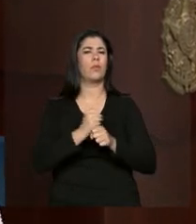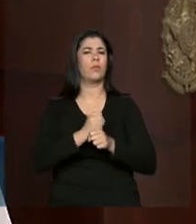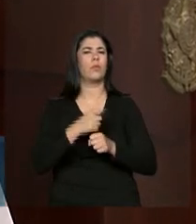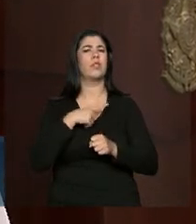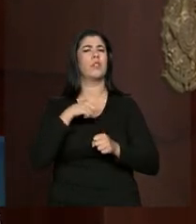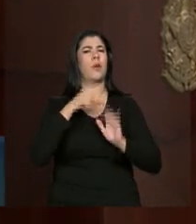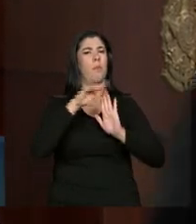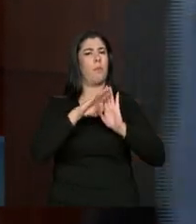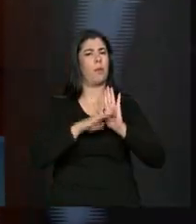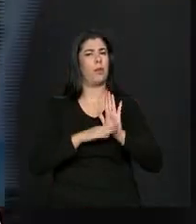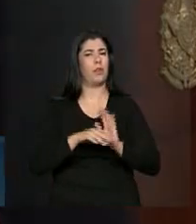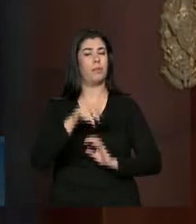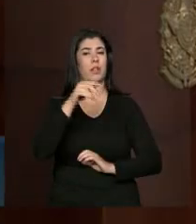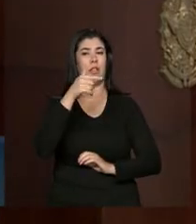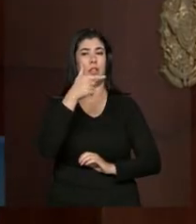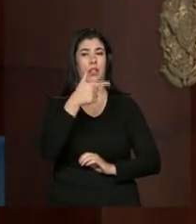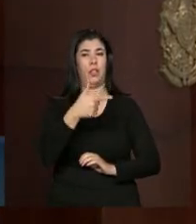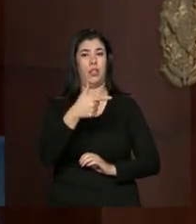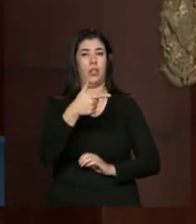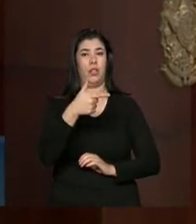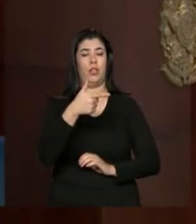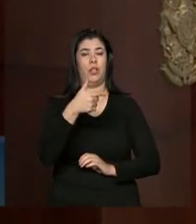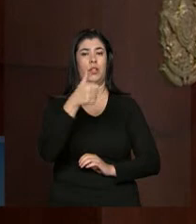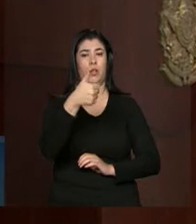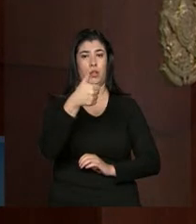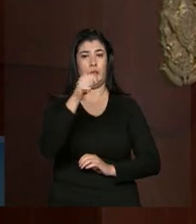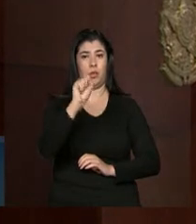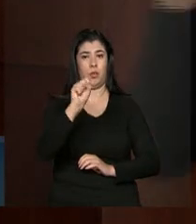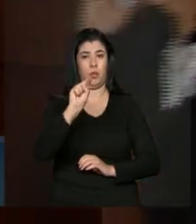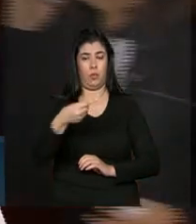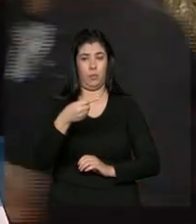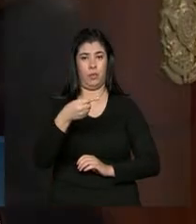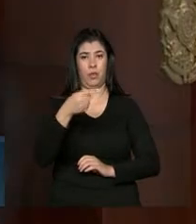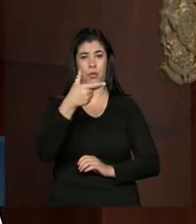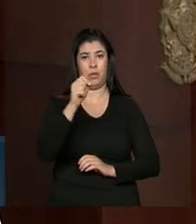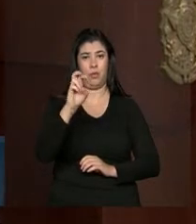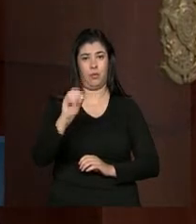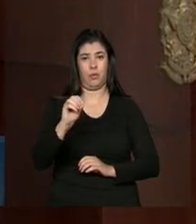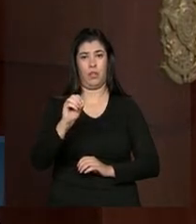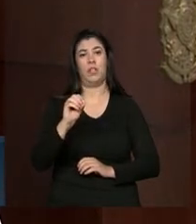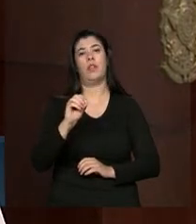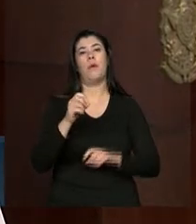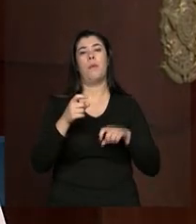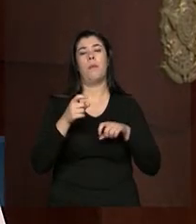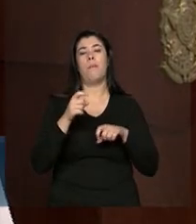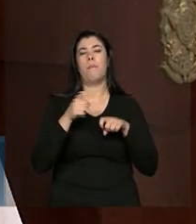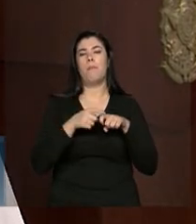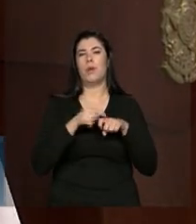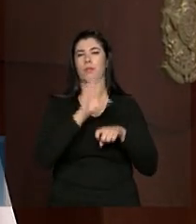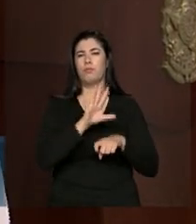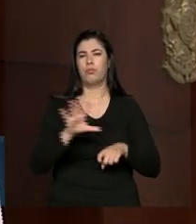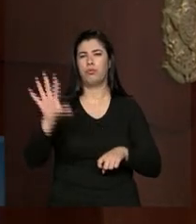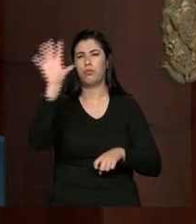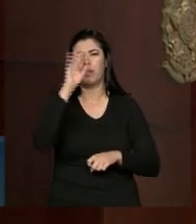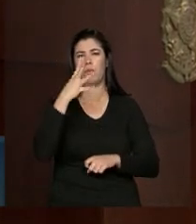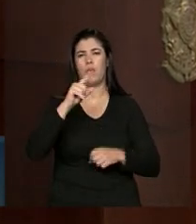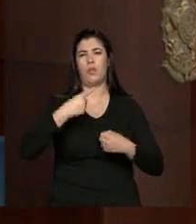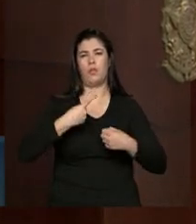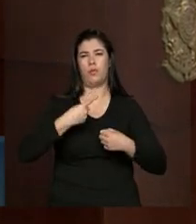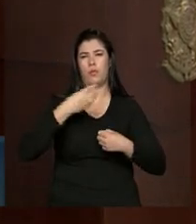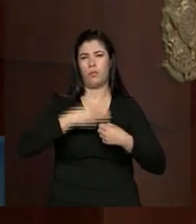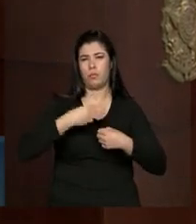são 18.240 médicos espalhados por 4.058 municípios e 34